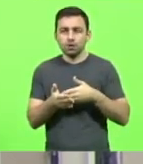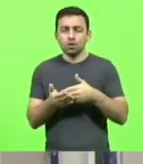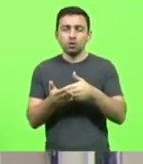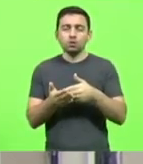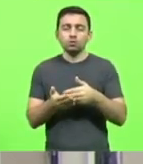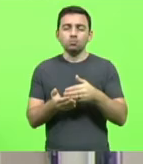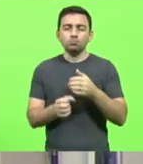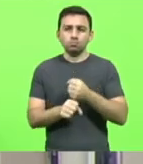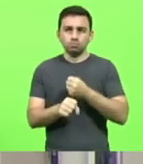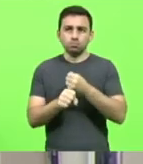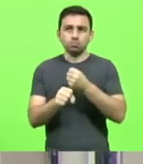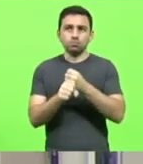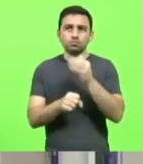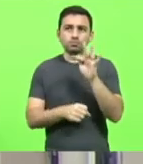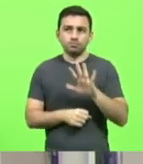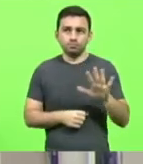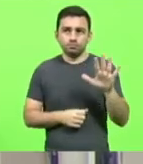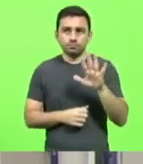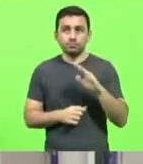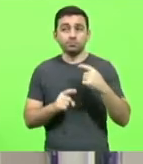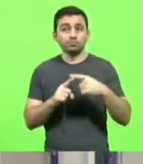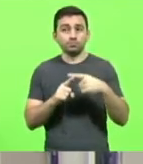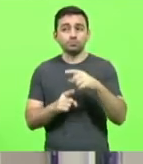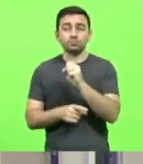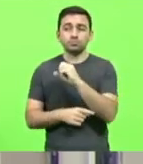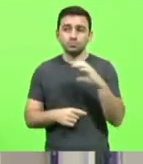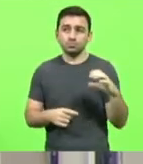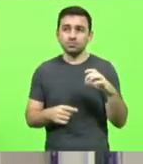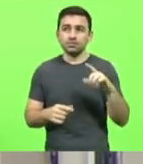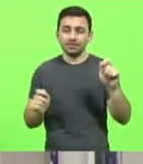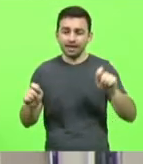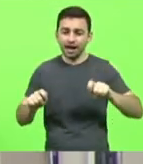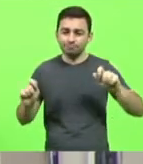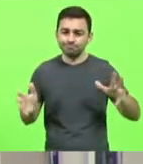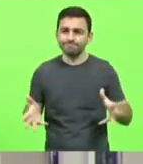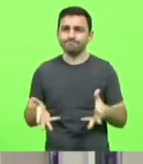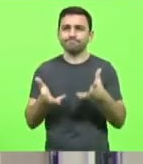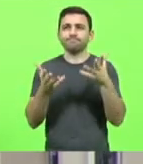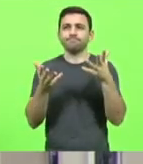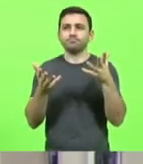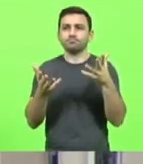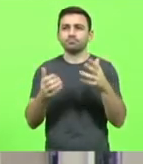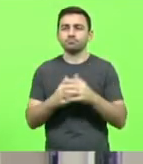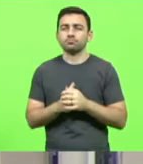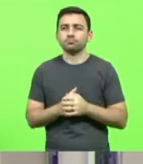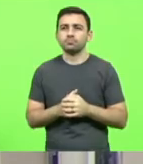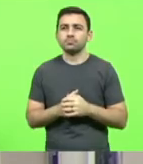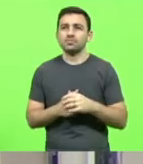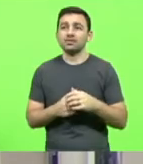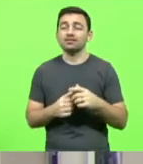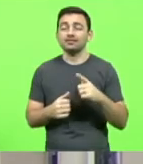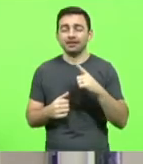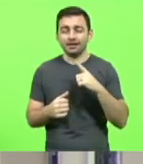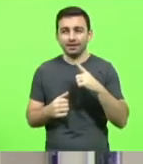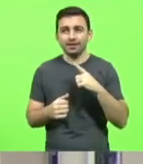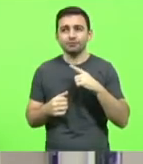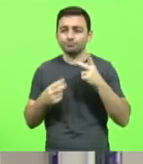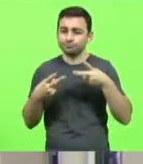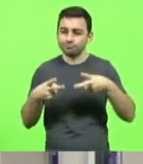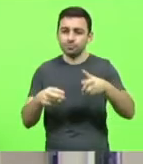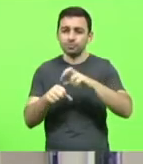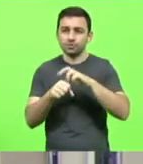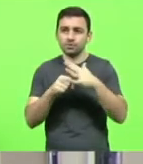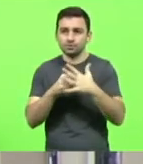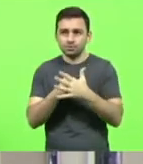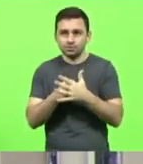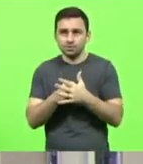porque Santa Catarina é um Estado puxante, estamos cruzando a pandemia com a maioria